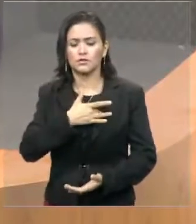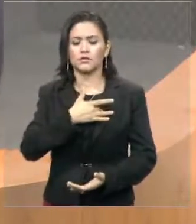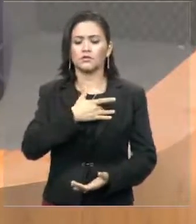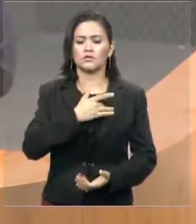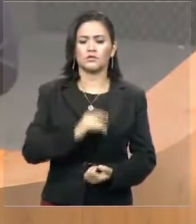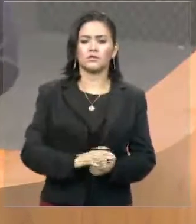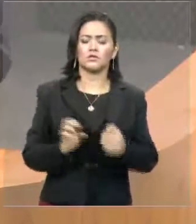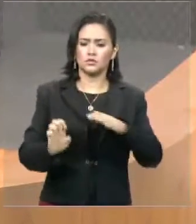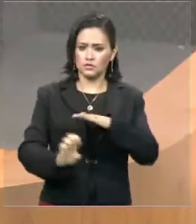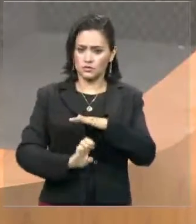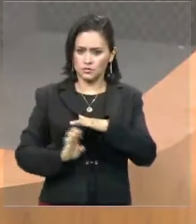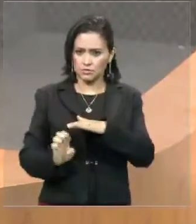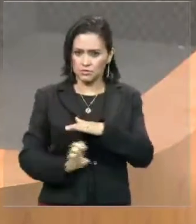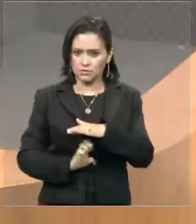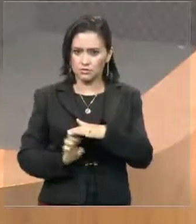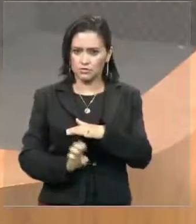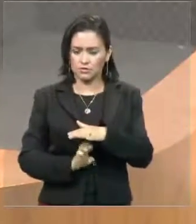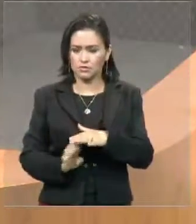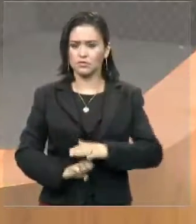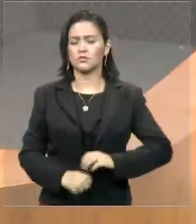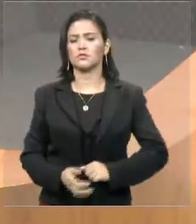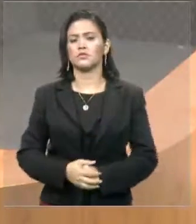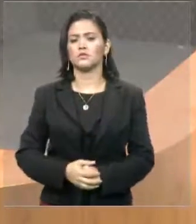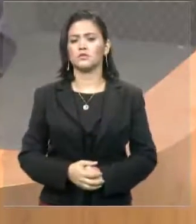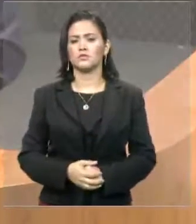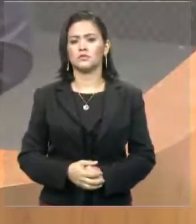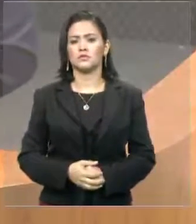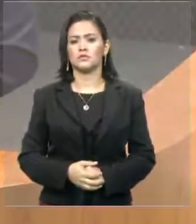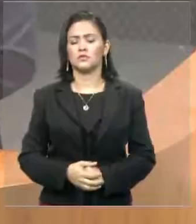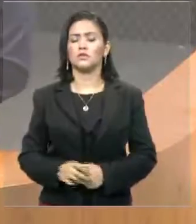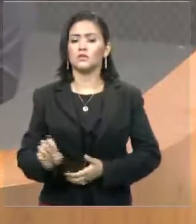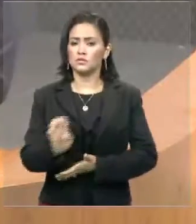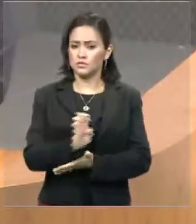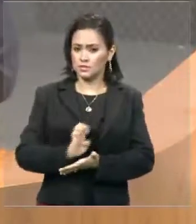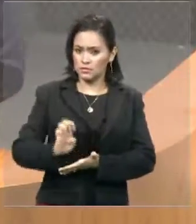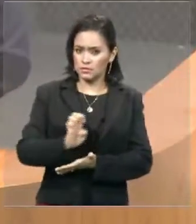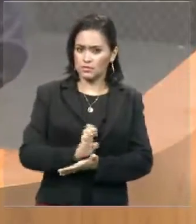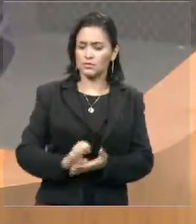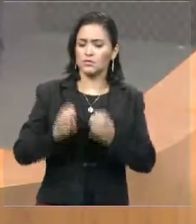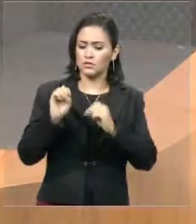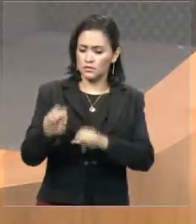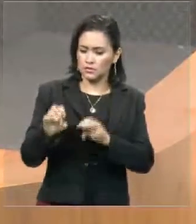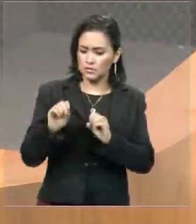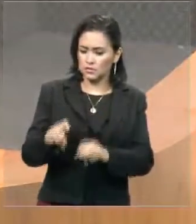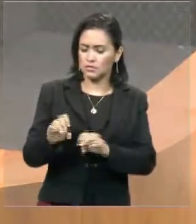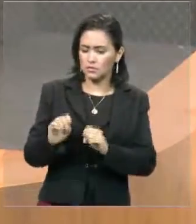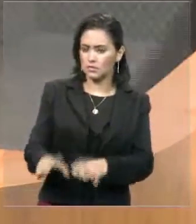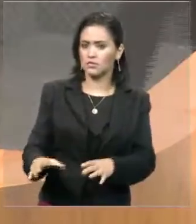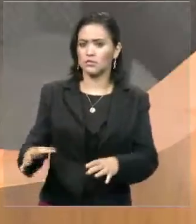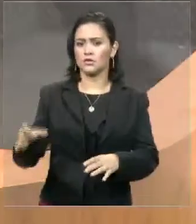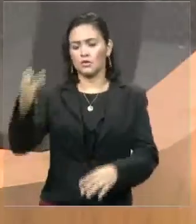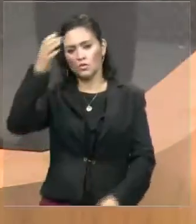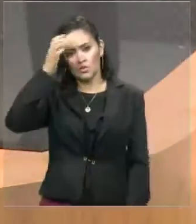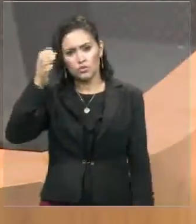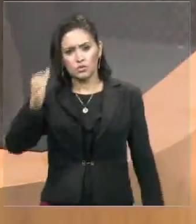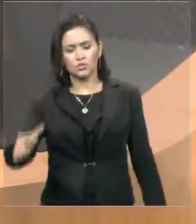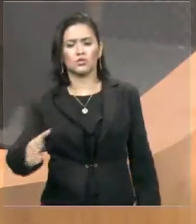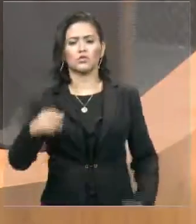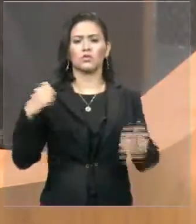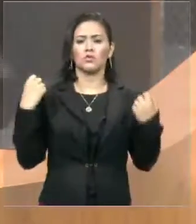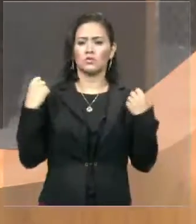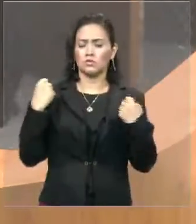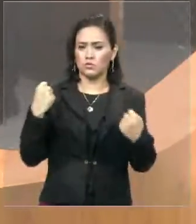a área de infraestrutura, para a área de educação, para a área de cultura, para a área de esporte e lazer.